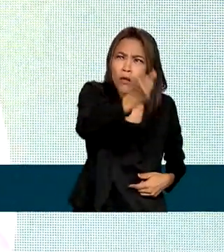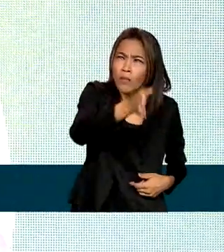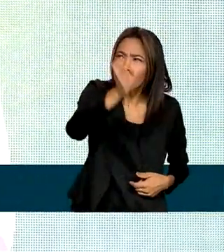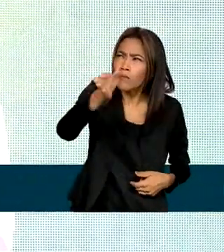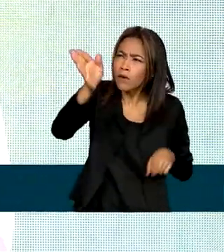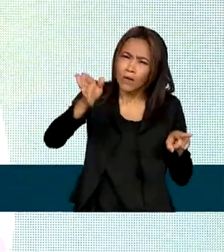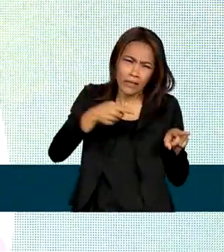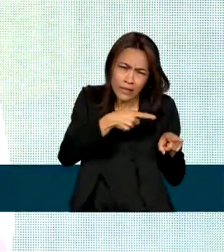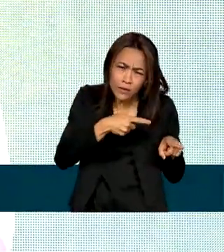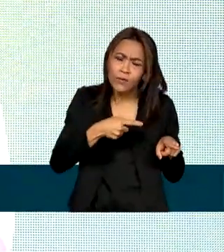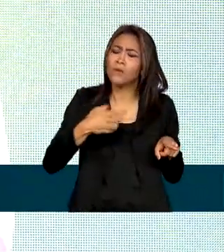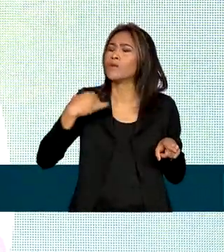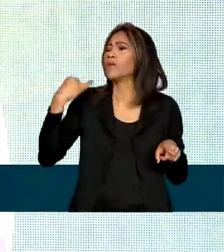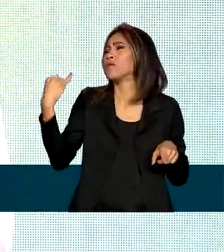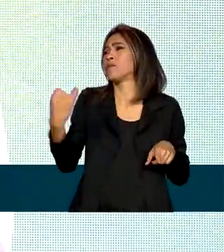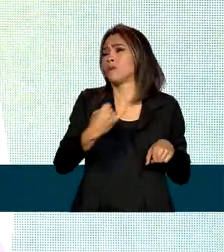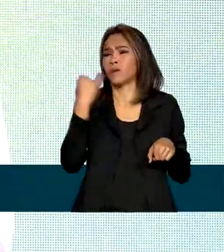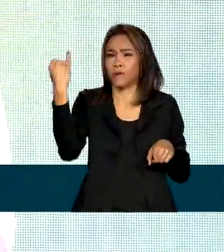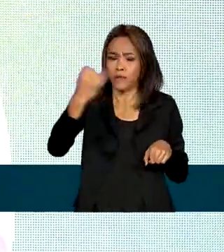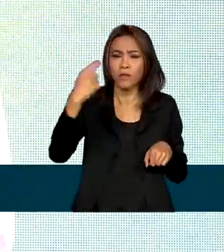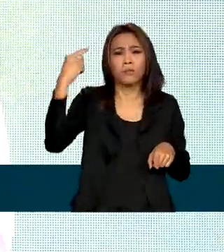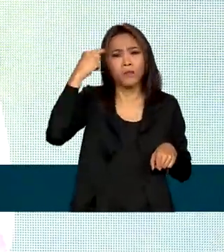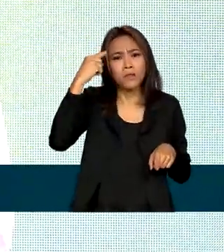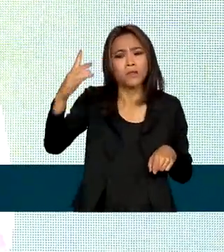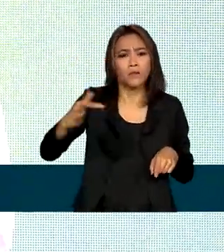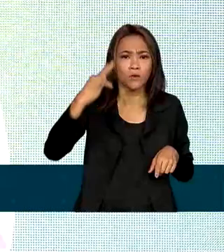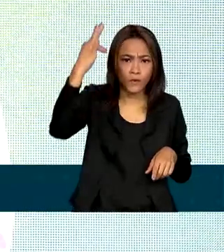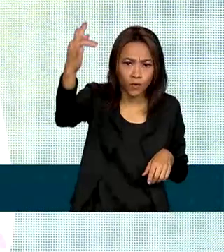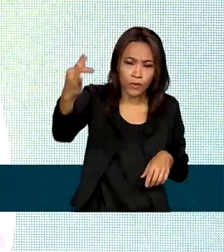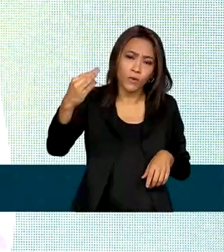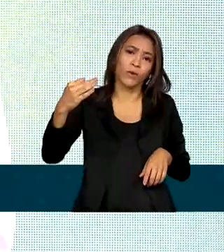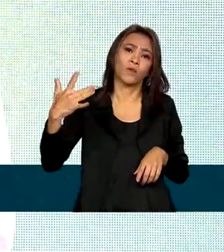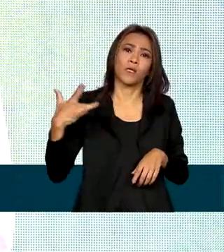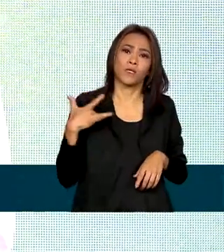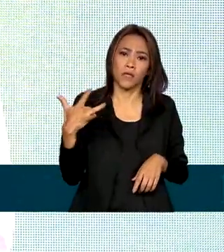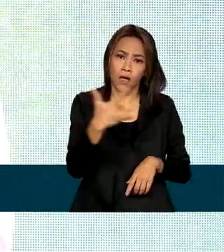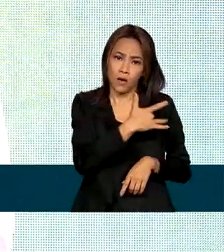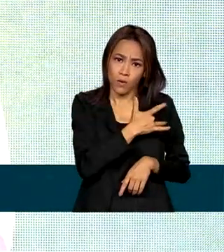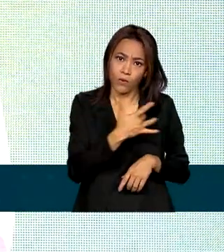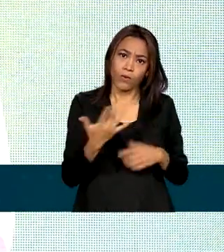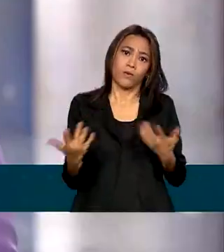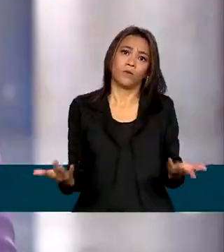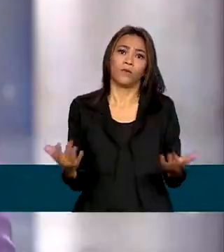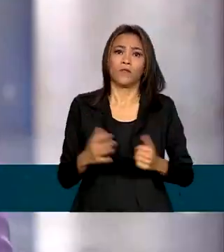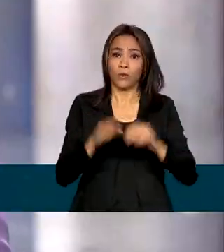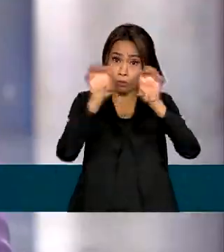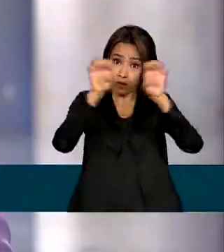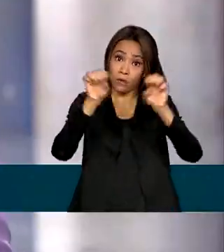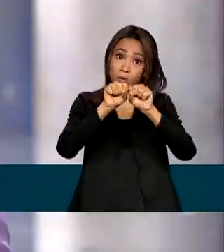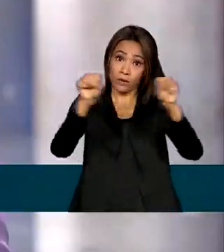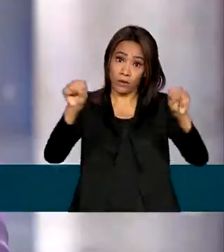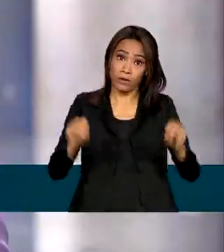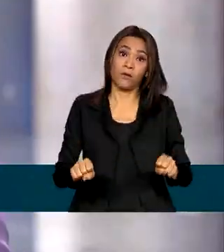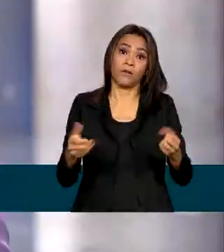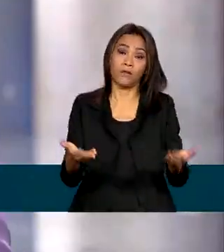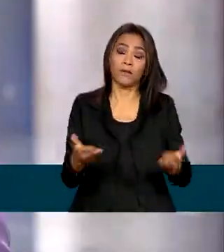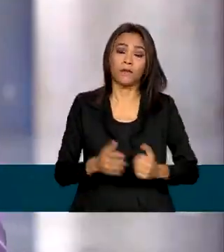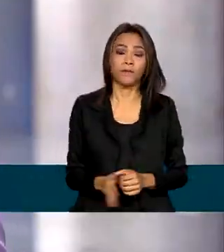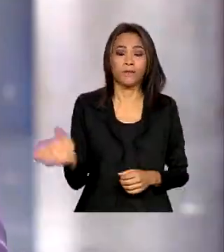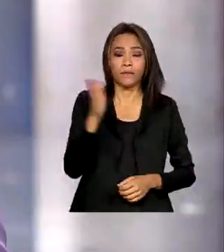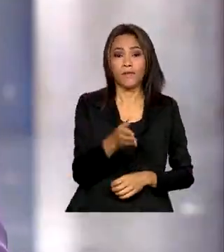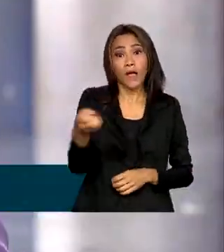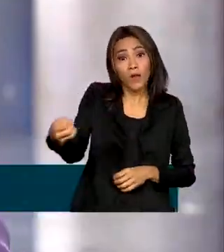ser fundamental, pensando aí o futuro da saúde do Sistema Único de Saúde. A nova legislação pode